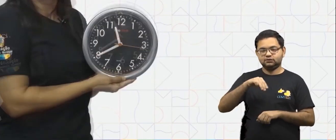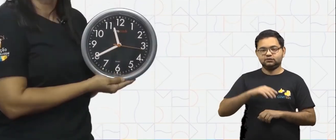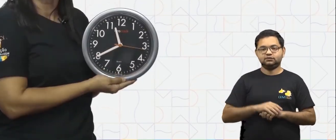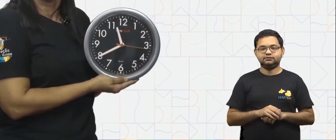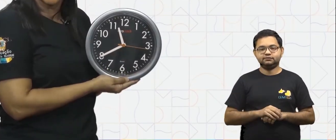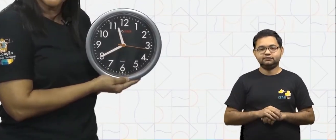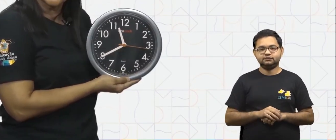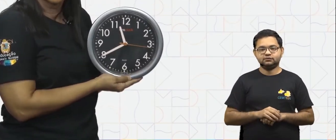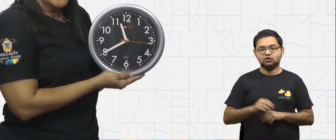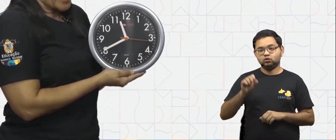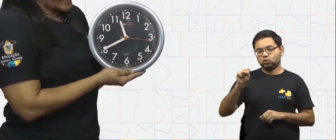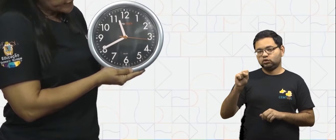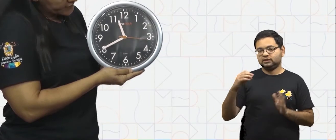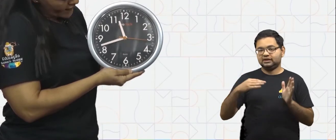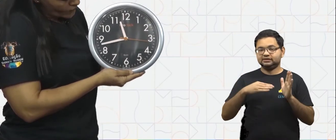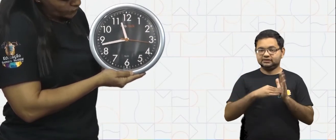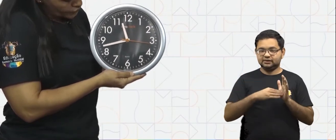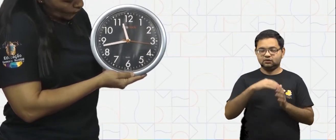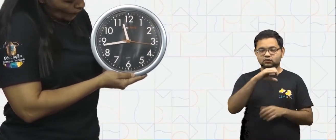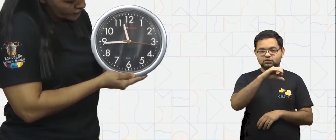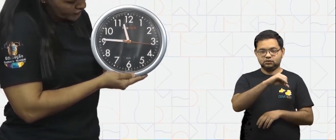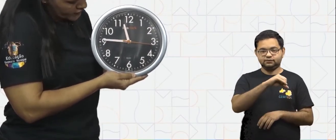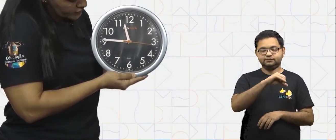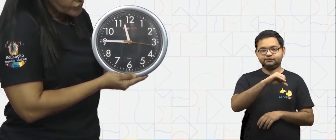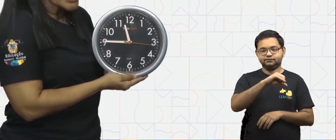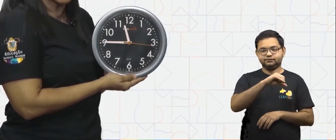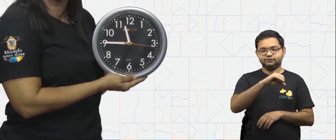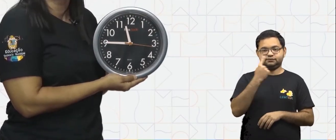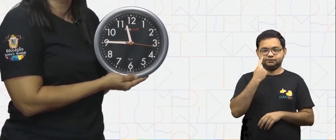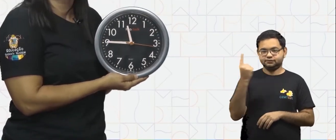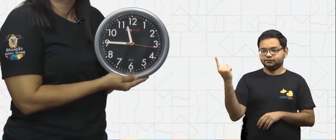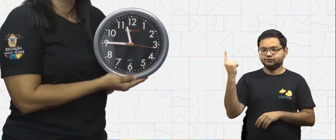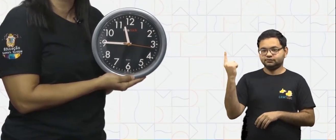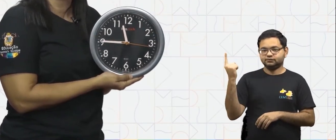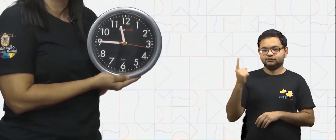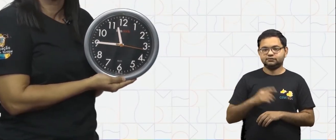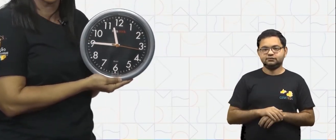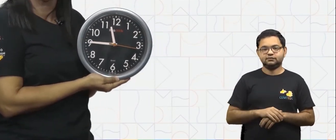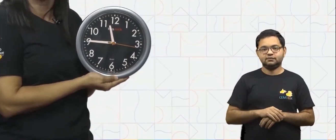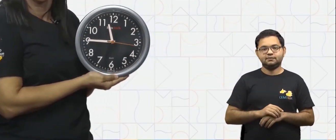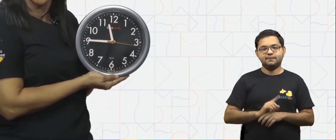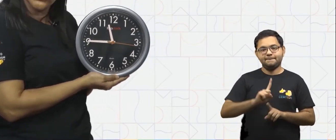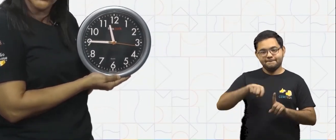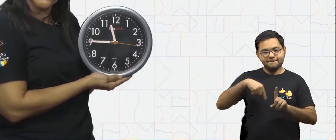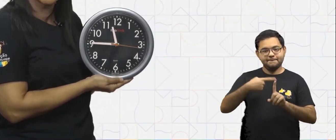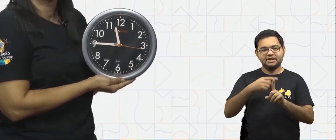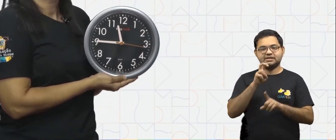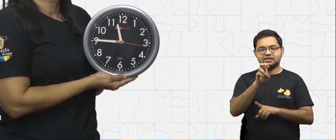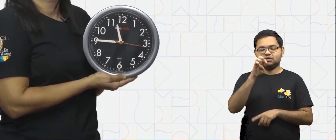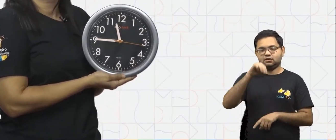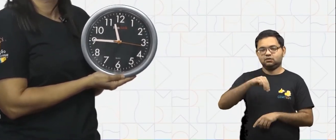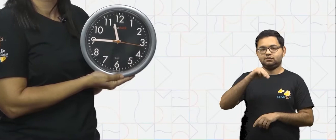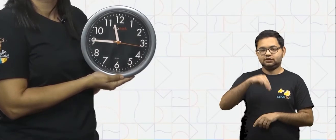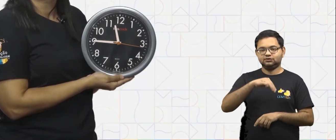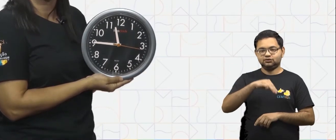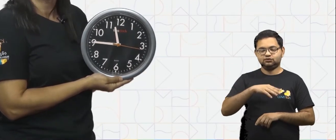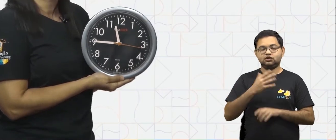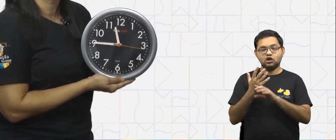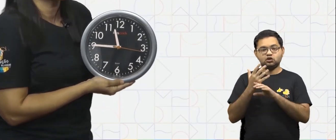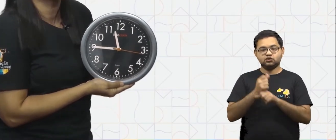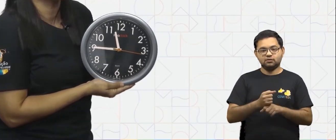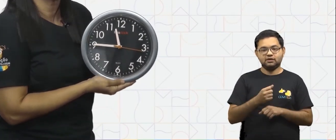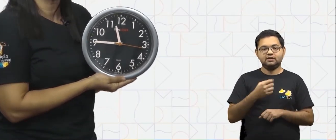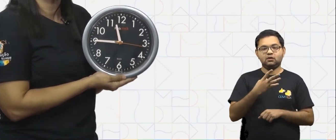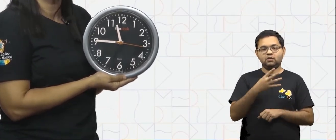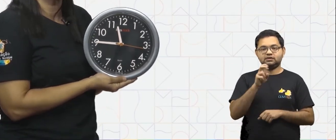Do 8 até o 8 até nós temos mais 5 minutos, que já vai dar